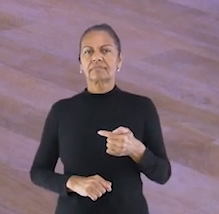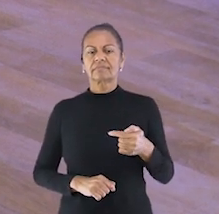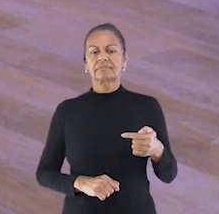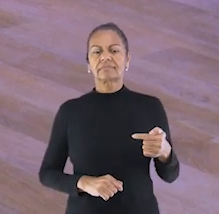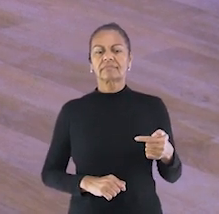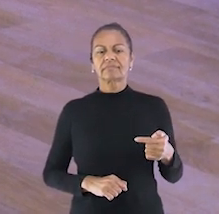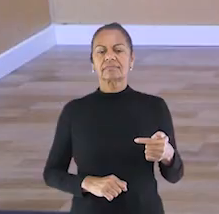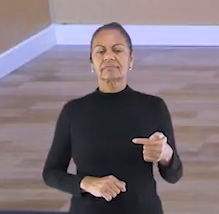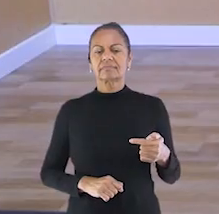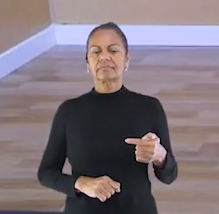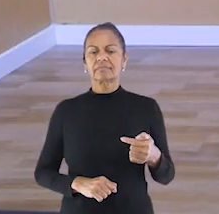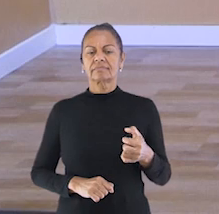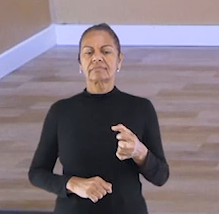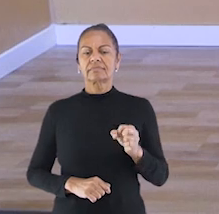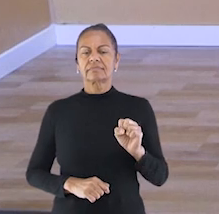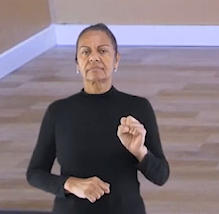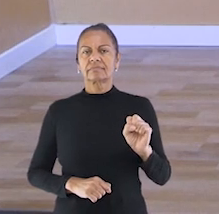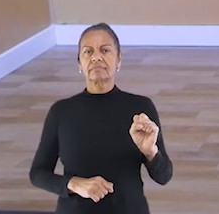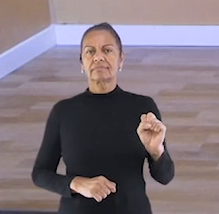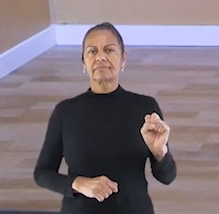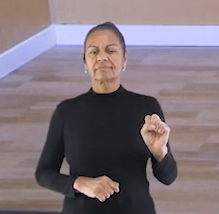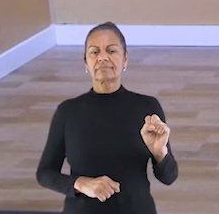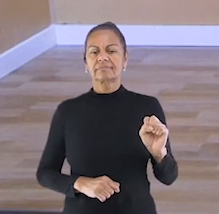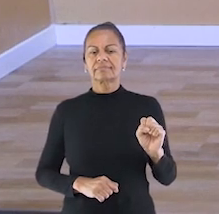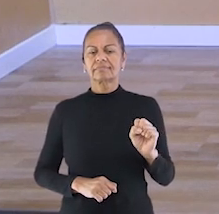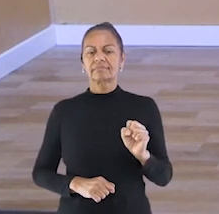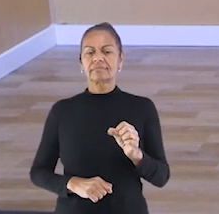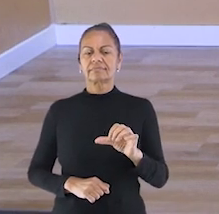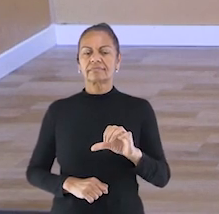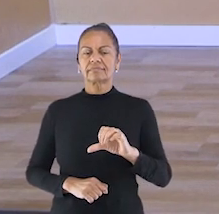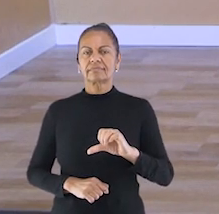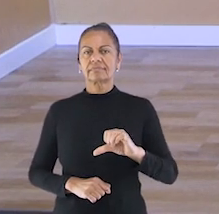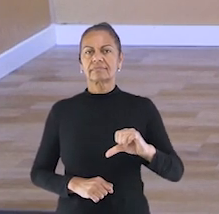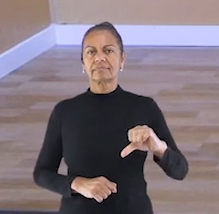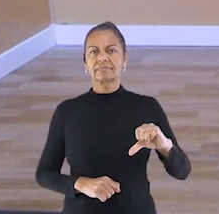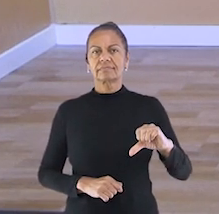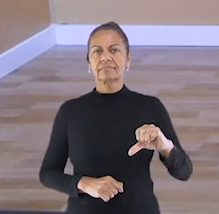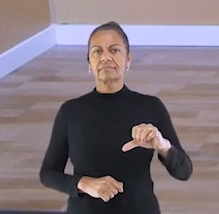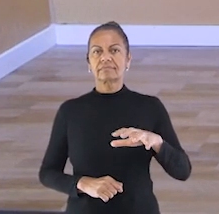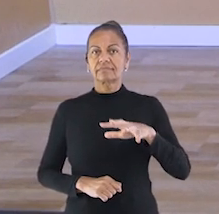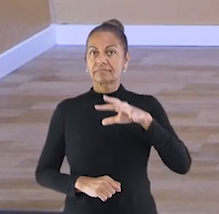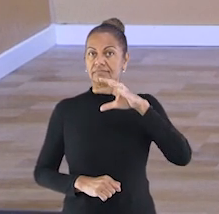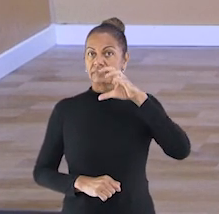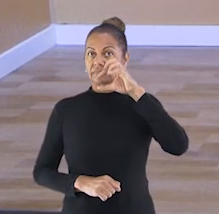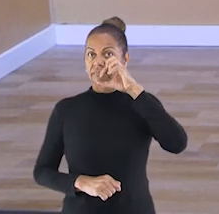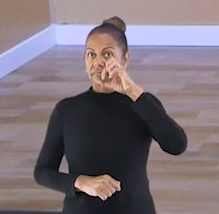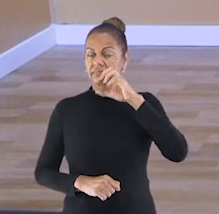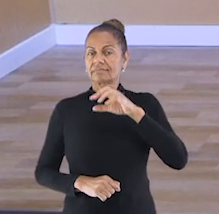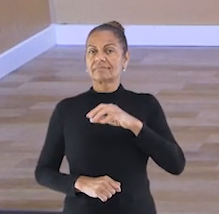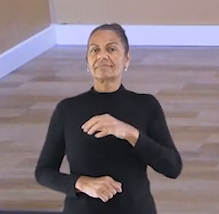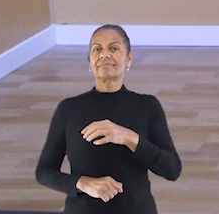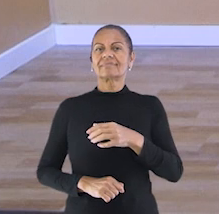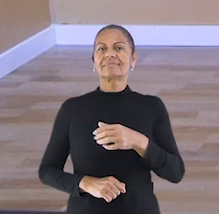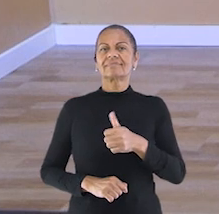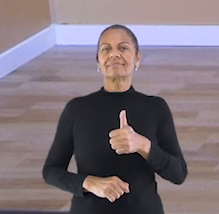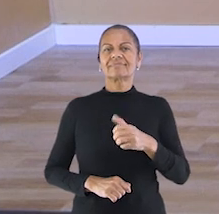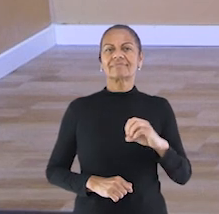Seis. Sete. Vamos lá. Oito. Respiração. Nove.